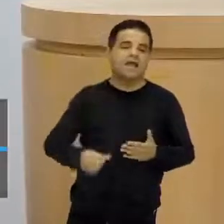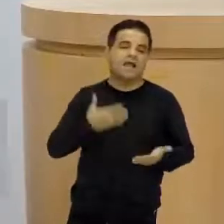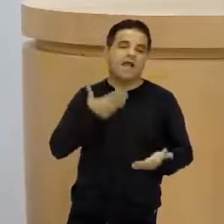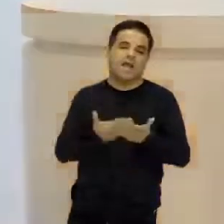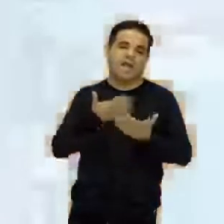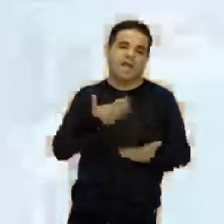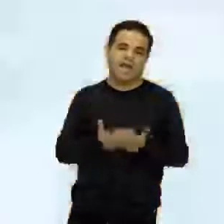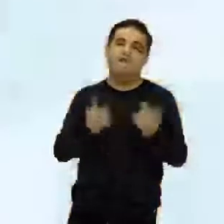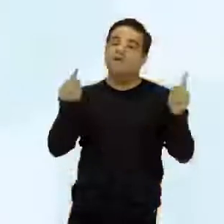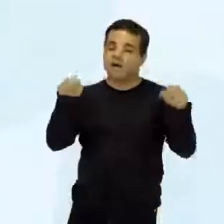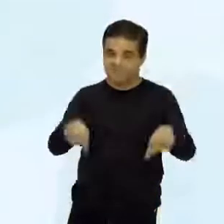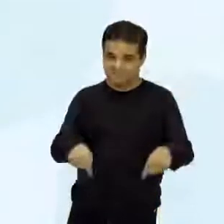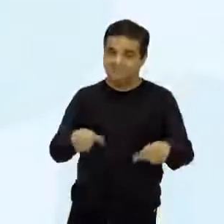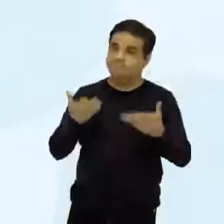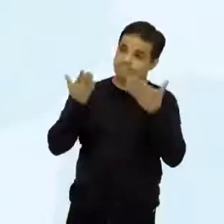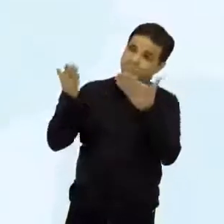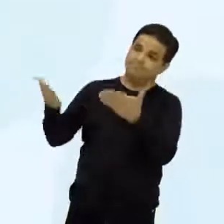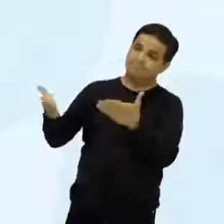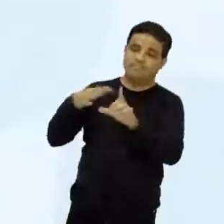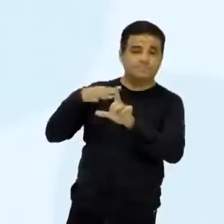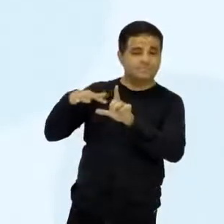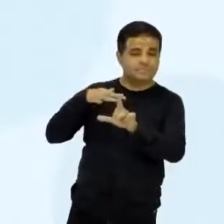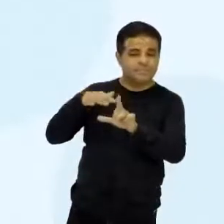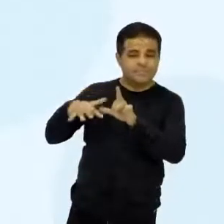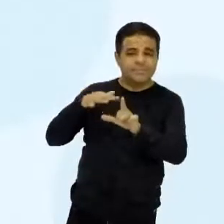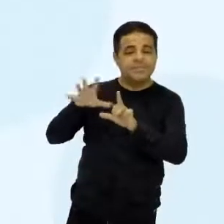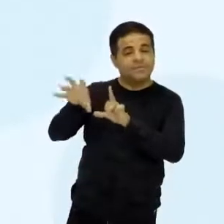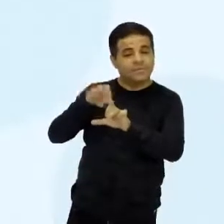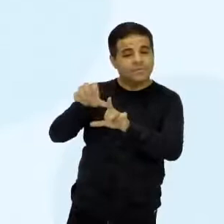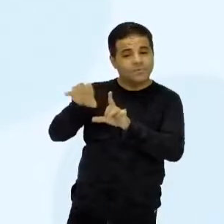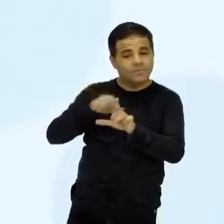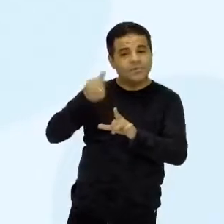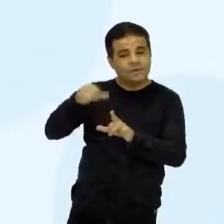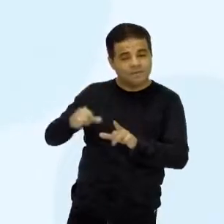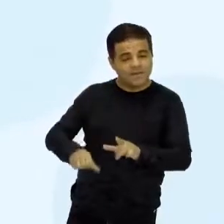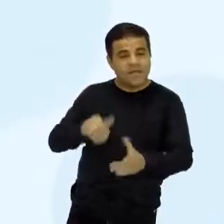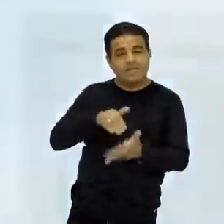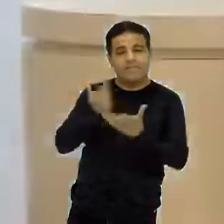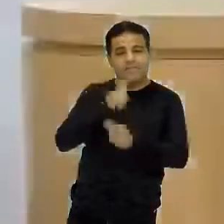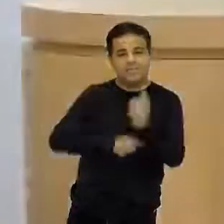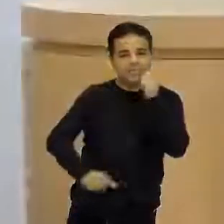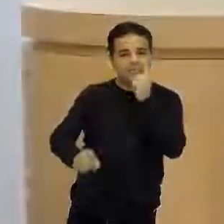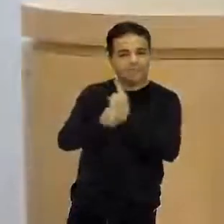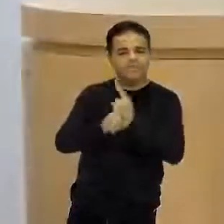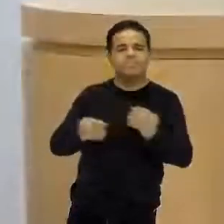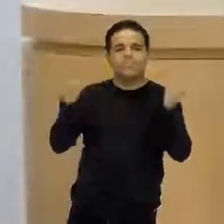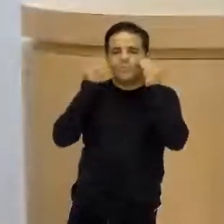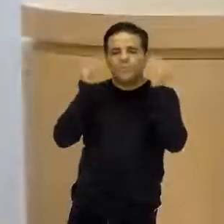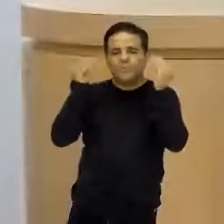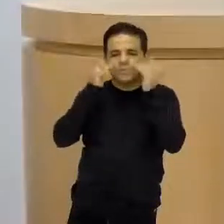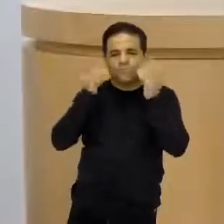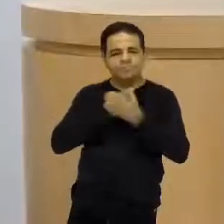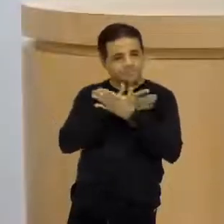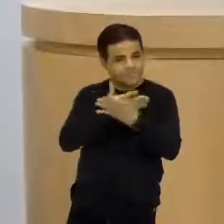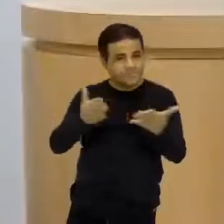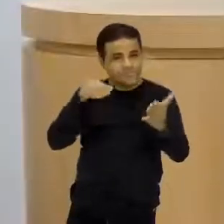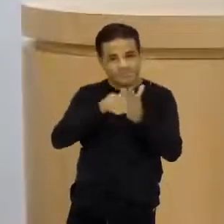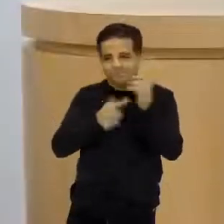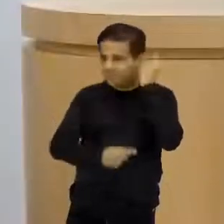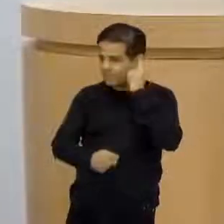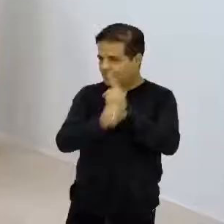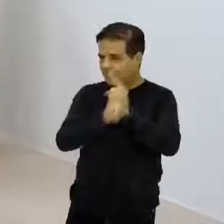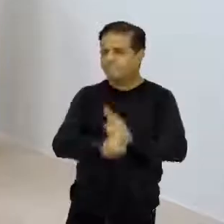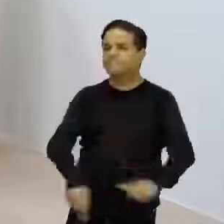a nossa aula. Está aí para vocês avaliarem na tela. E até a próxima, gente. Beijo grande. Até.